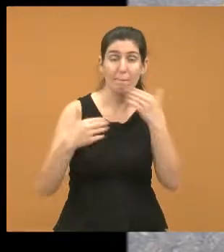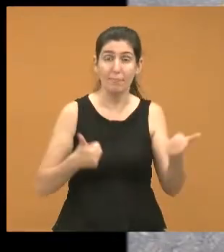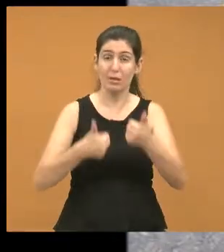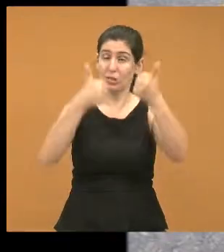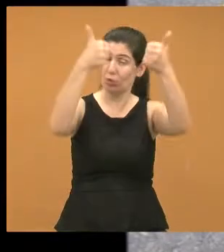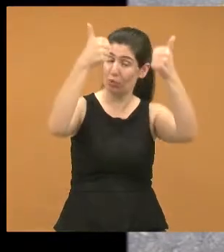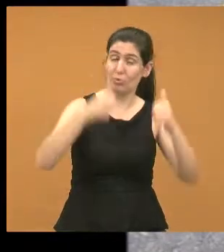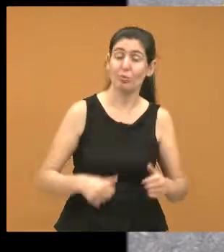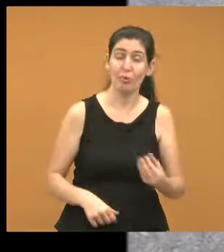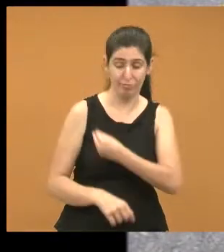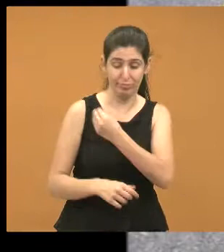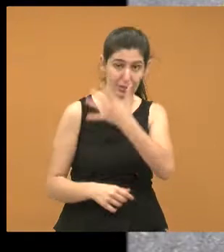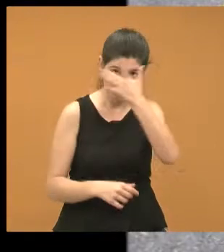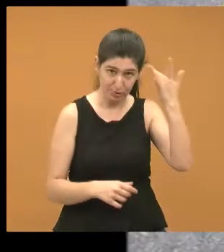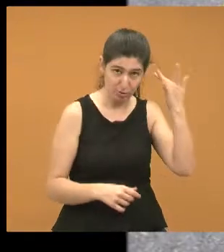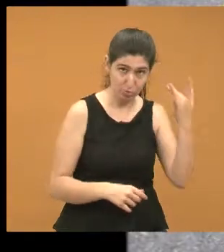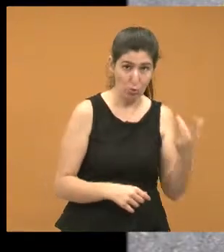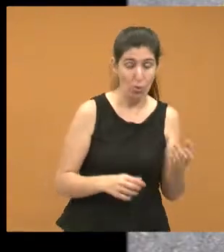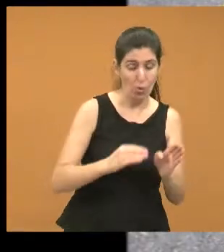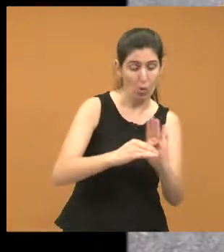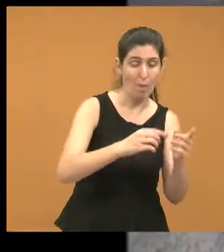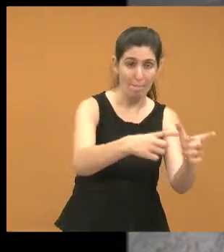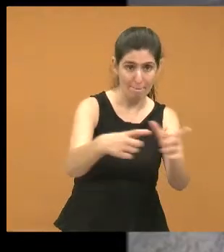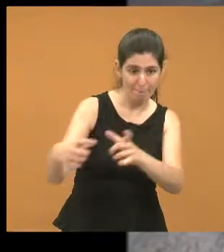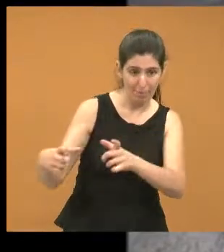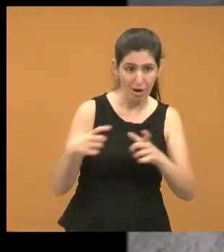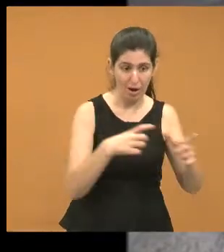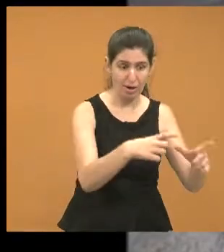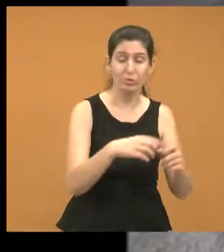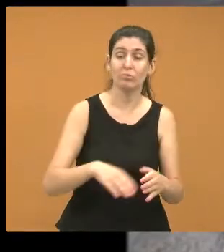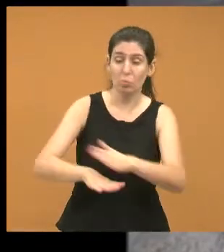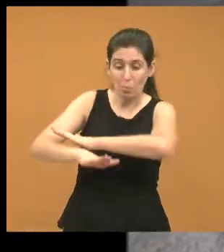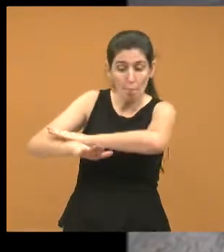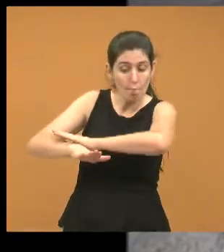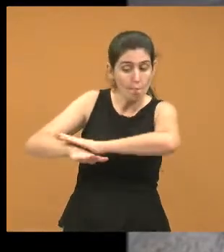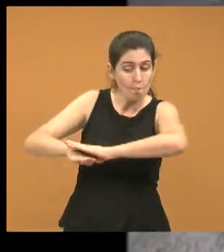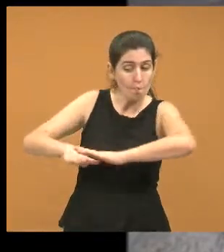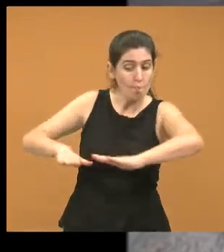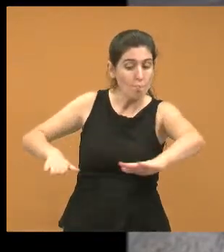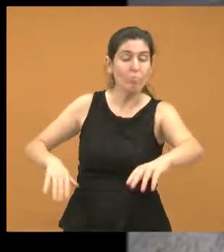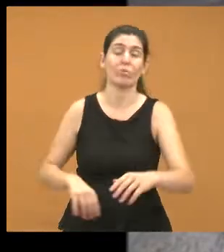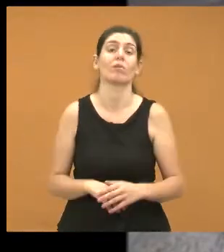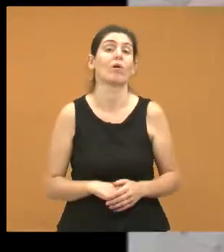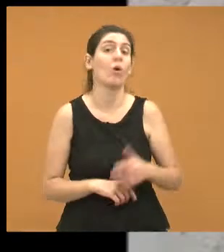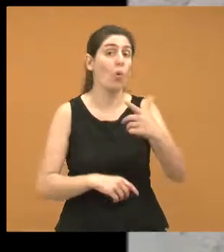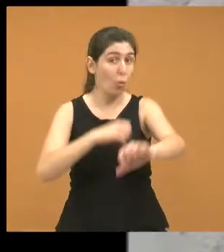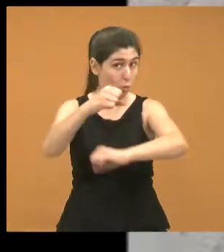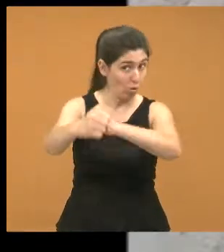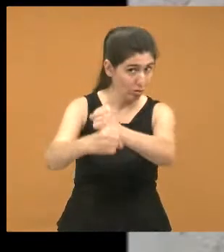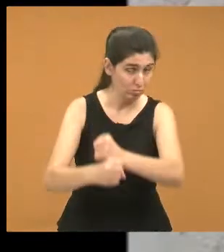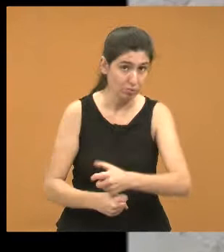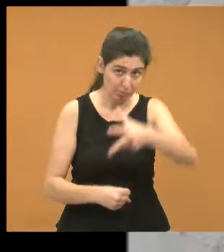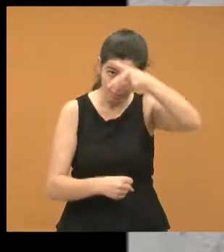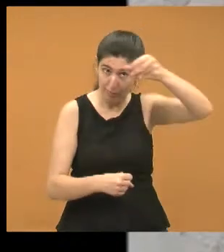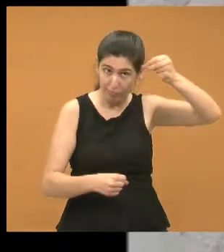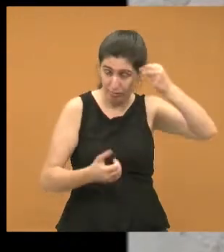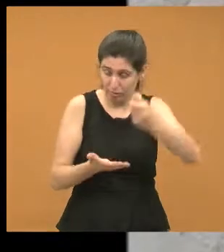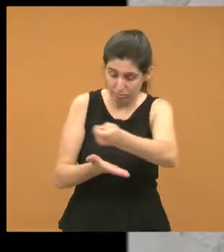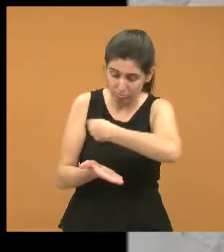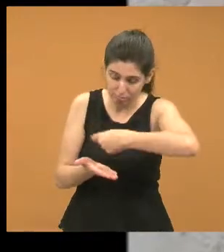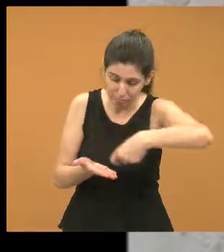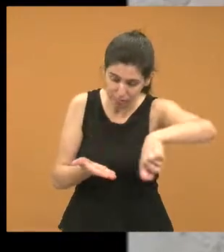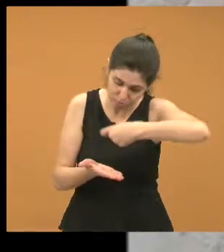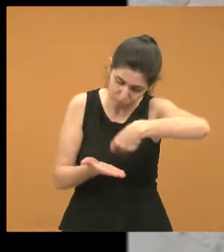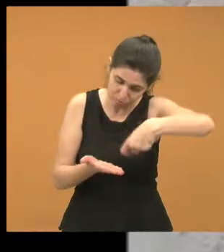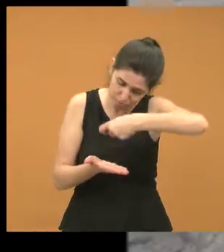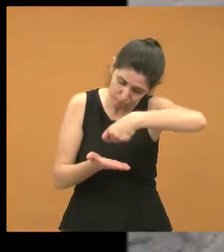asfalto, agora, se Deus quiser, termina aquele asfalto, se Deus quiser, esse ano que vem agora, o prefeito deva assinar a ordem de serviço a qualquer